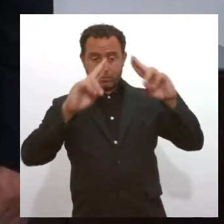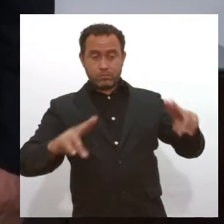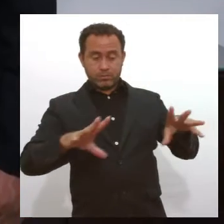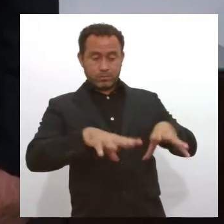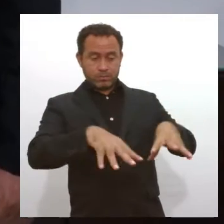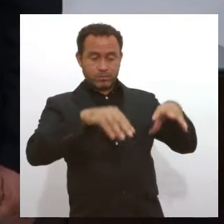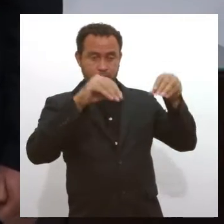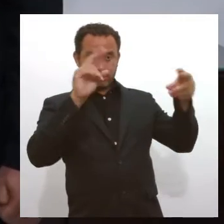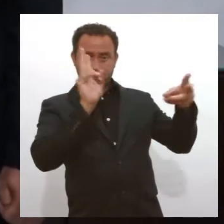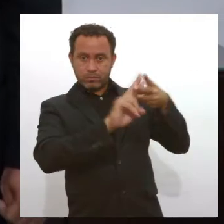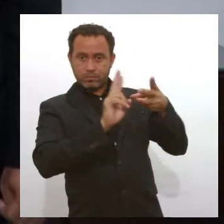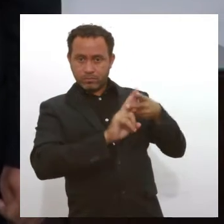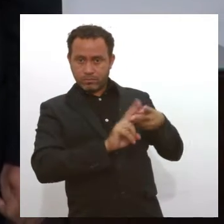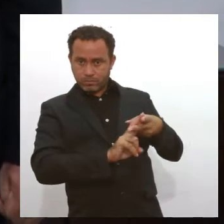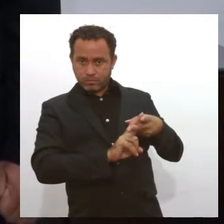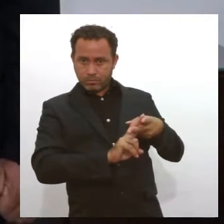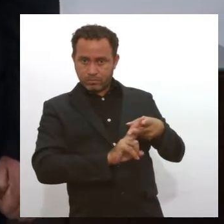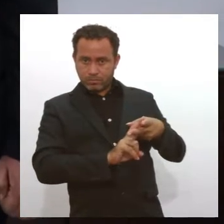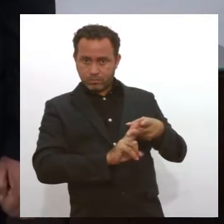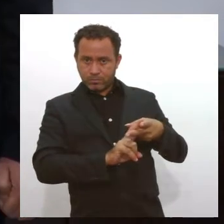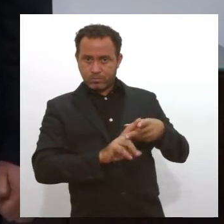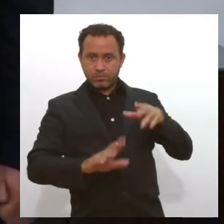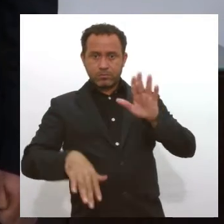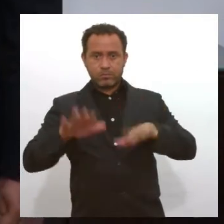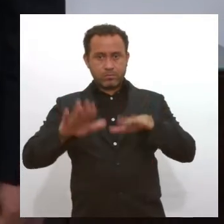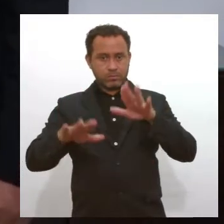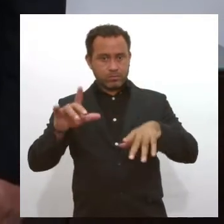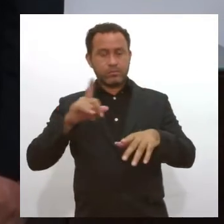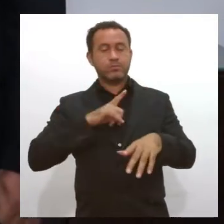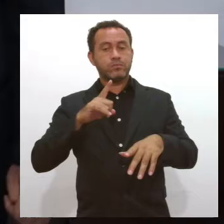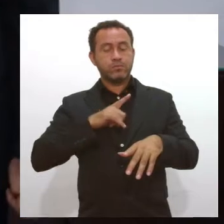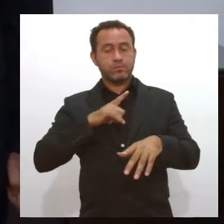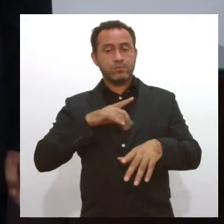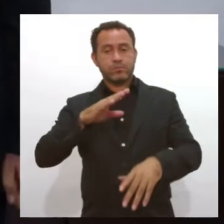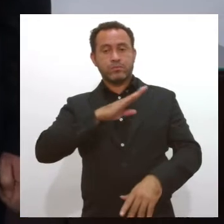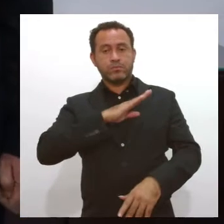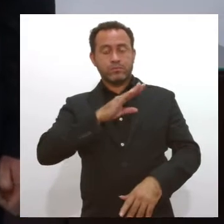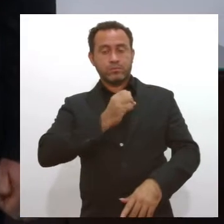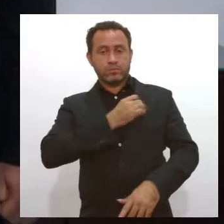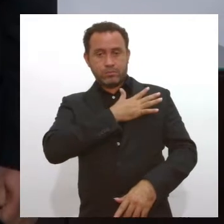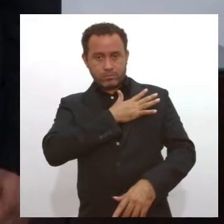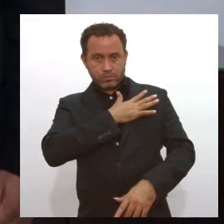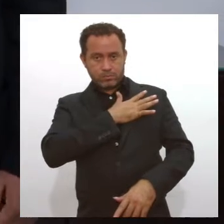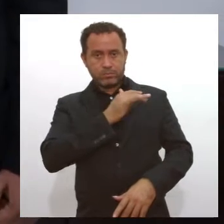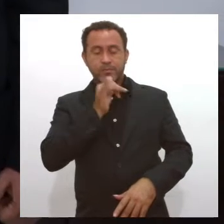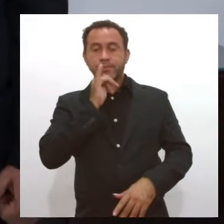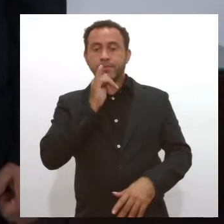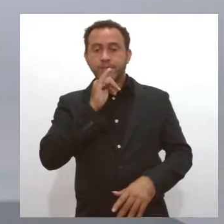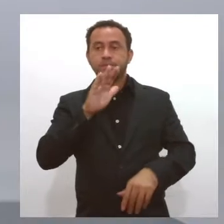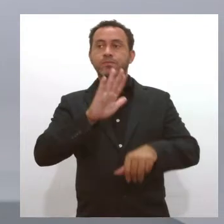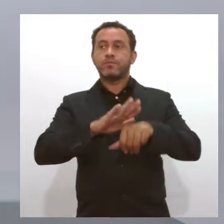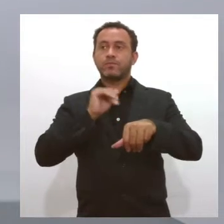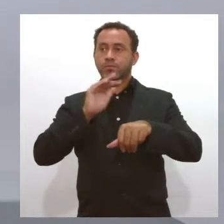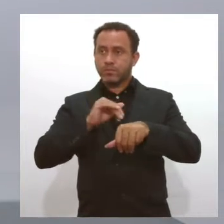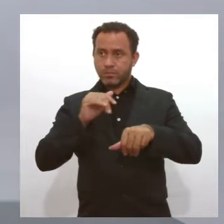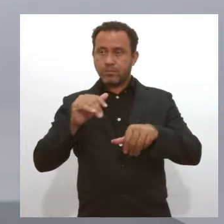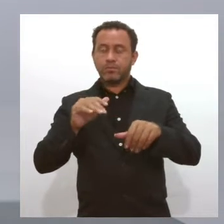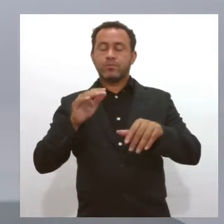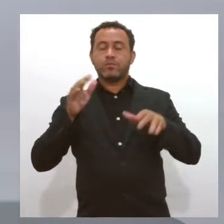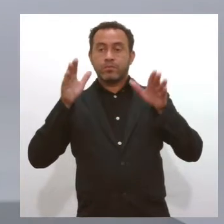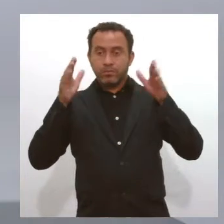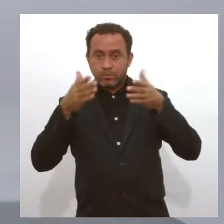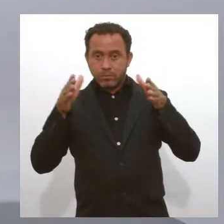A previsão é que, em relação aos policiais militares, por exemplo, que é o que mais chama a atenção da sociedade,